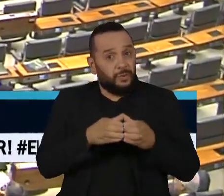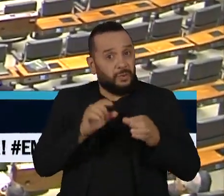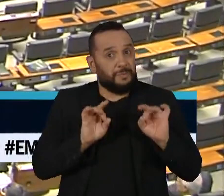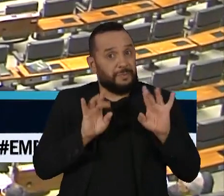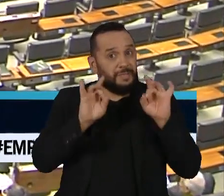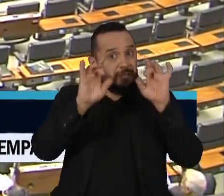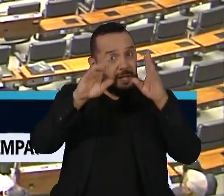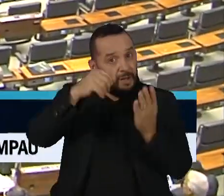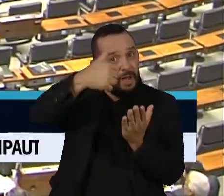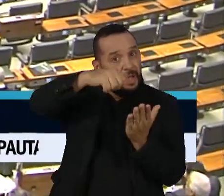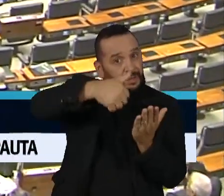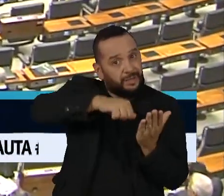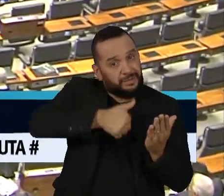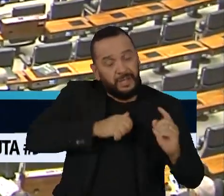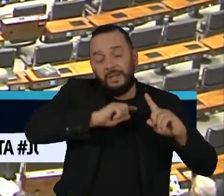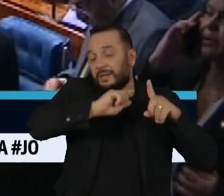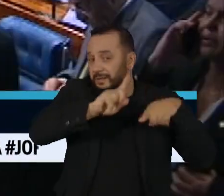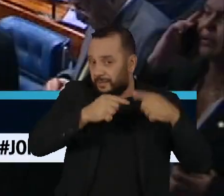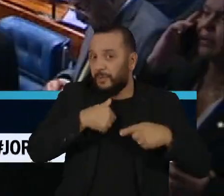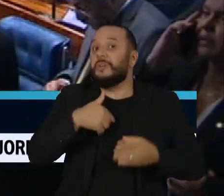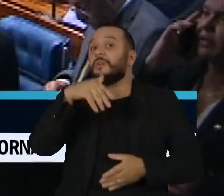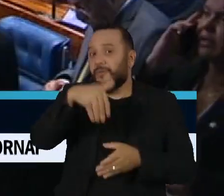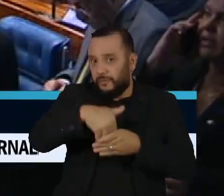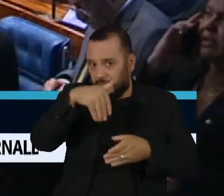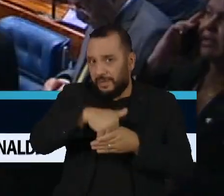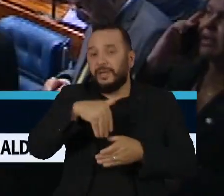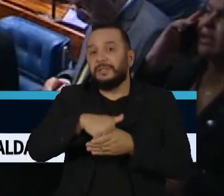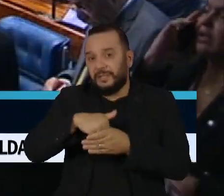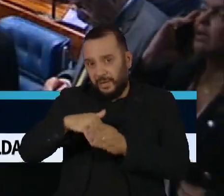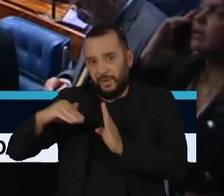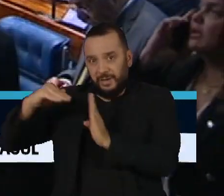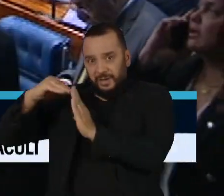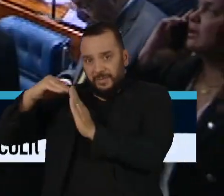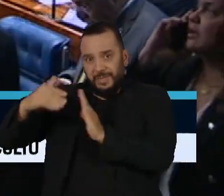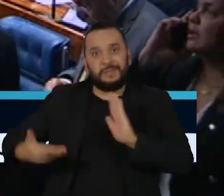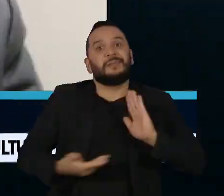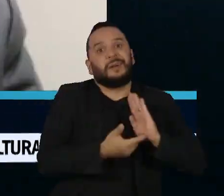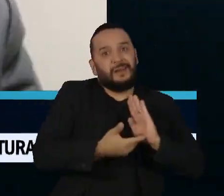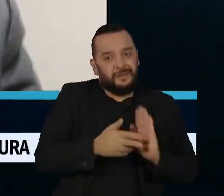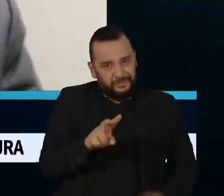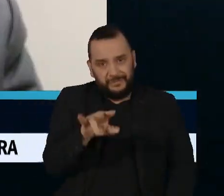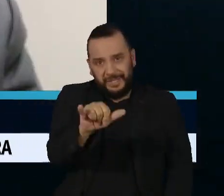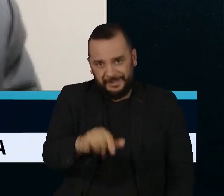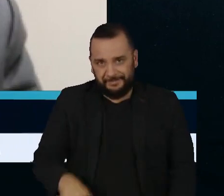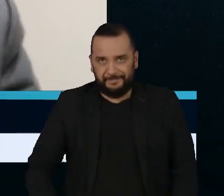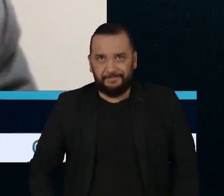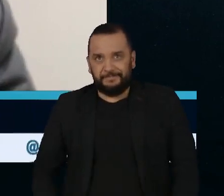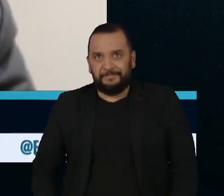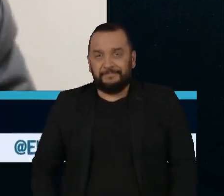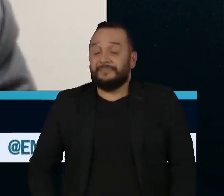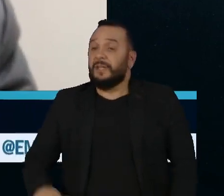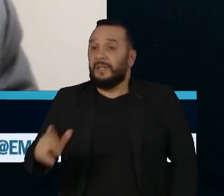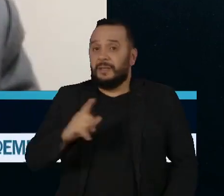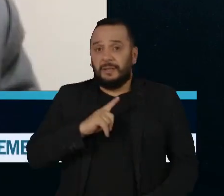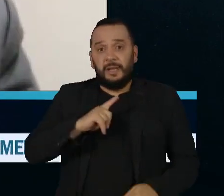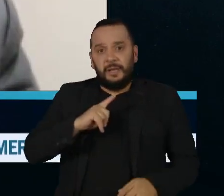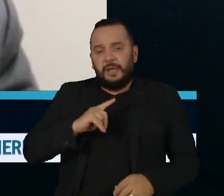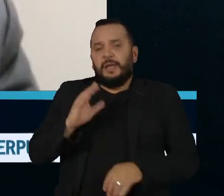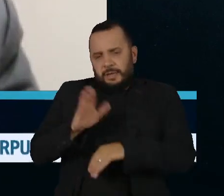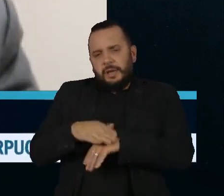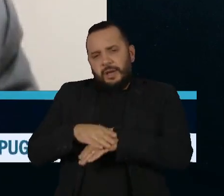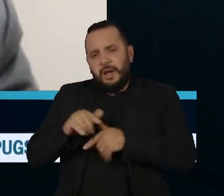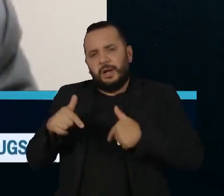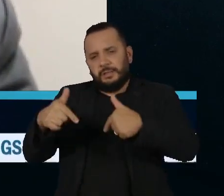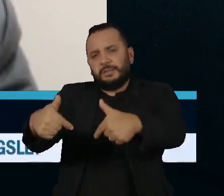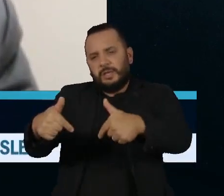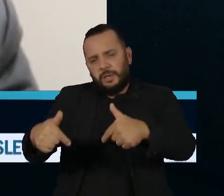e encaminhada para a votação nos plenários das duas casas legislativas. Existem medidas que podem até ser legais, do ponto